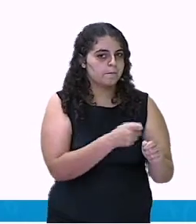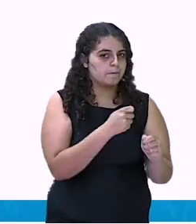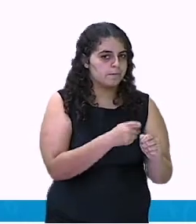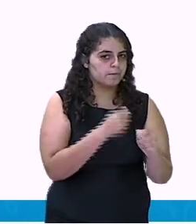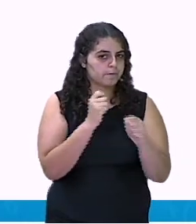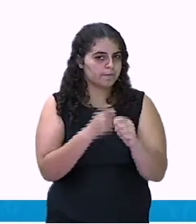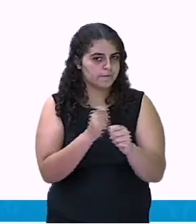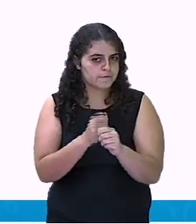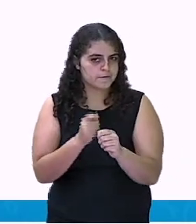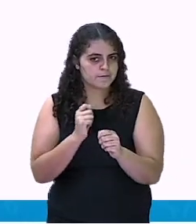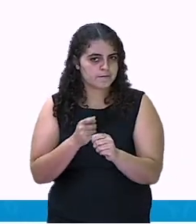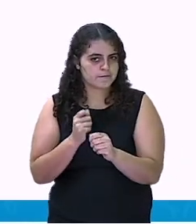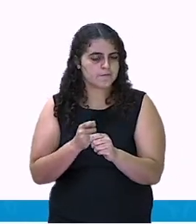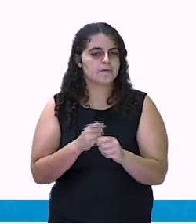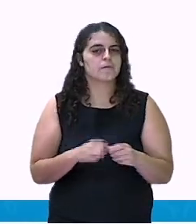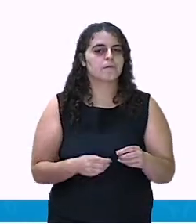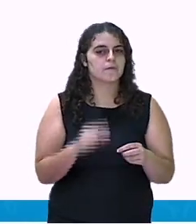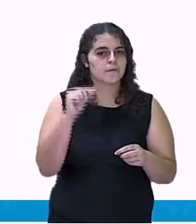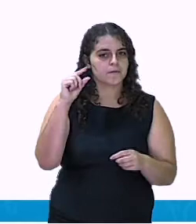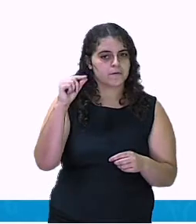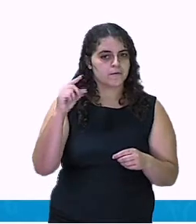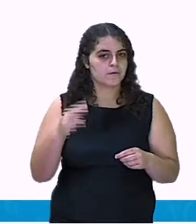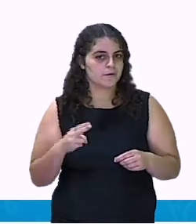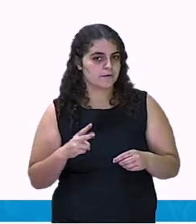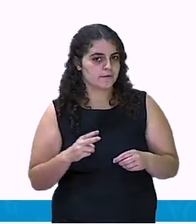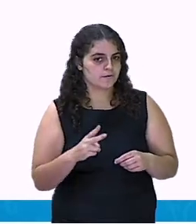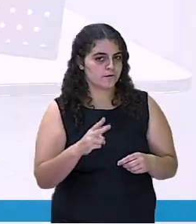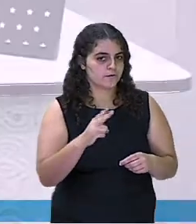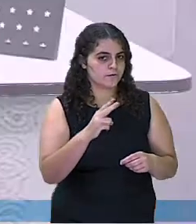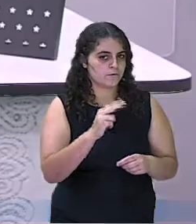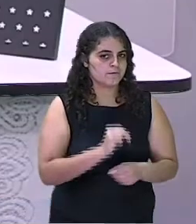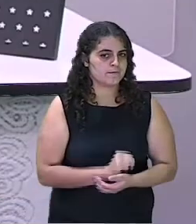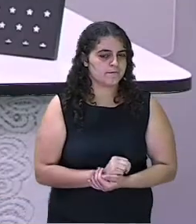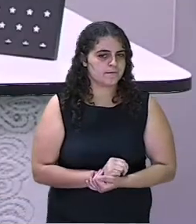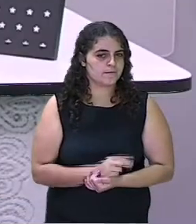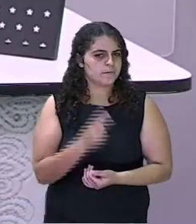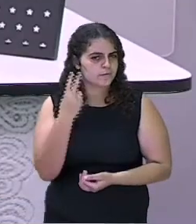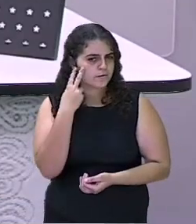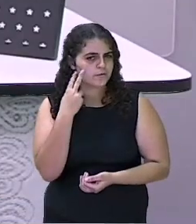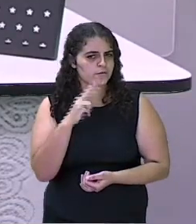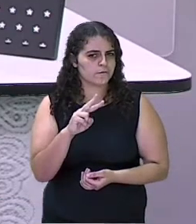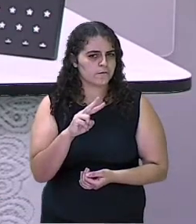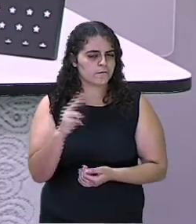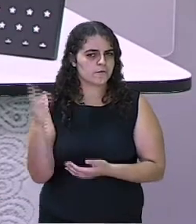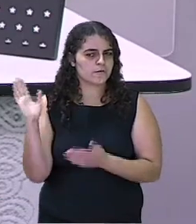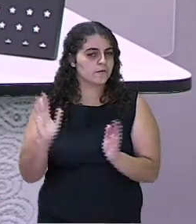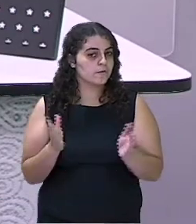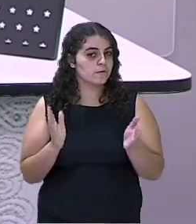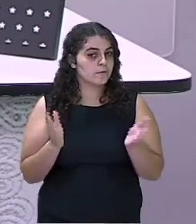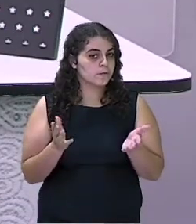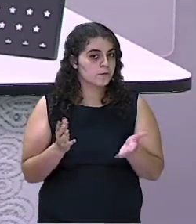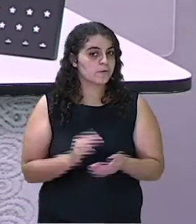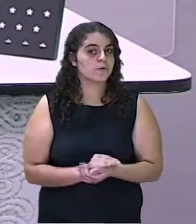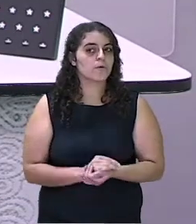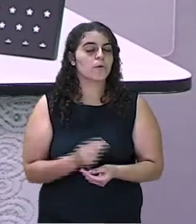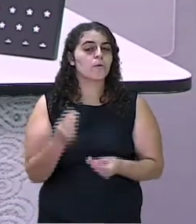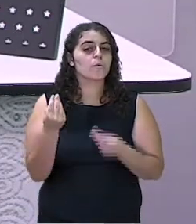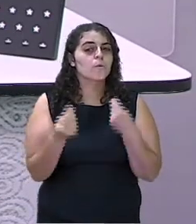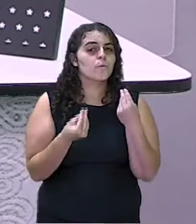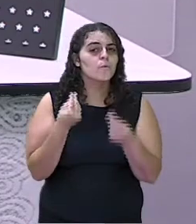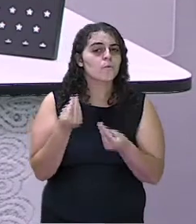martelo, cola e tesoura. Vamos ver agora o